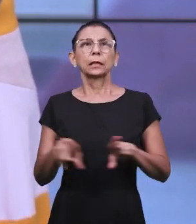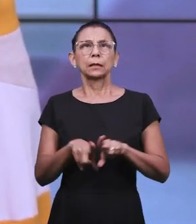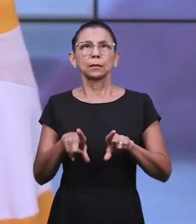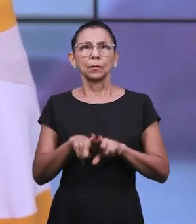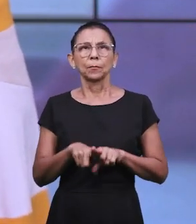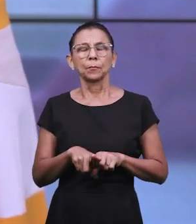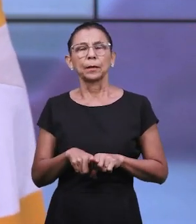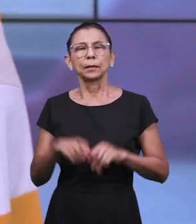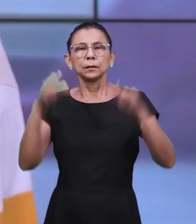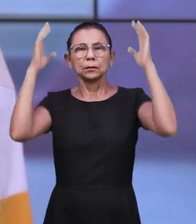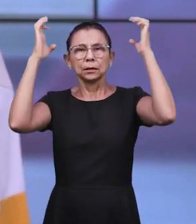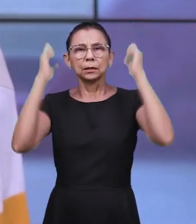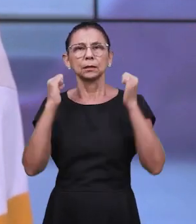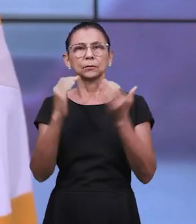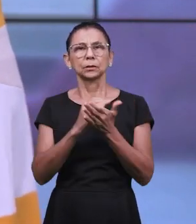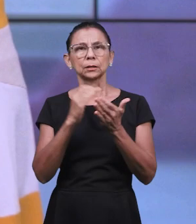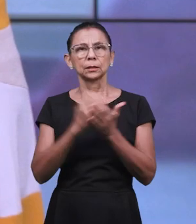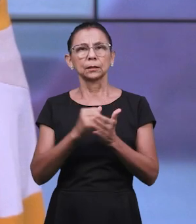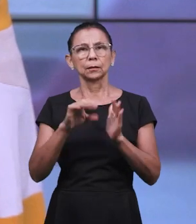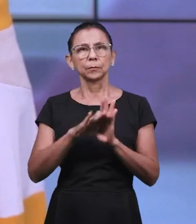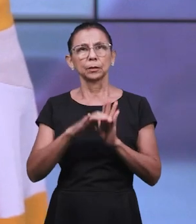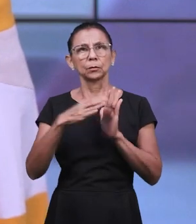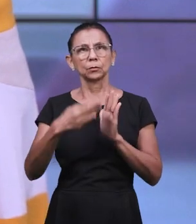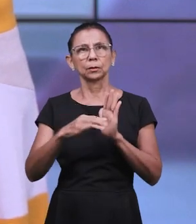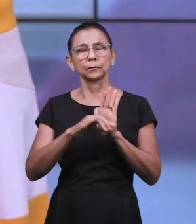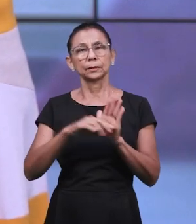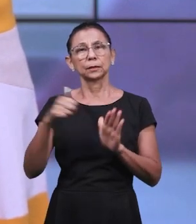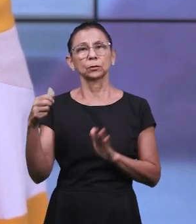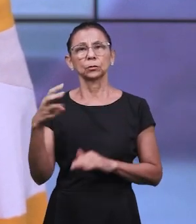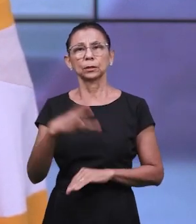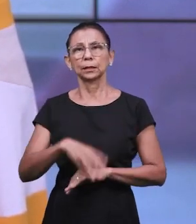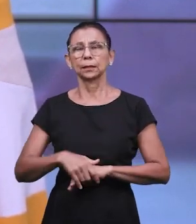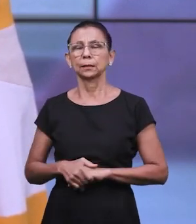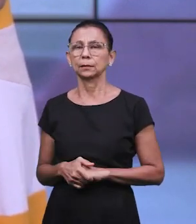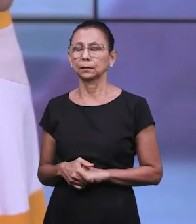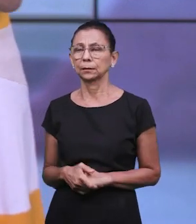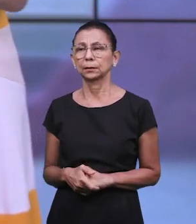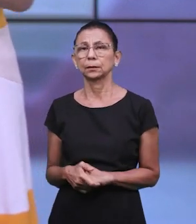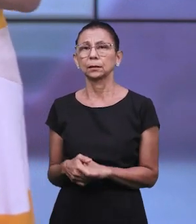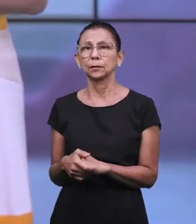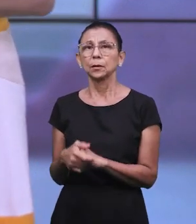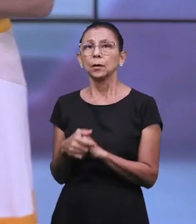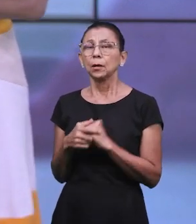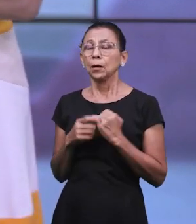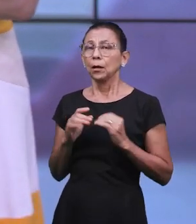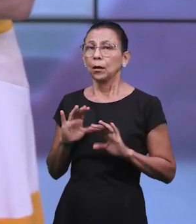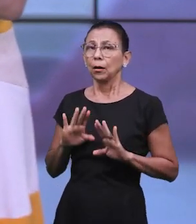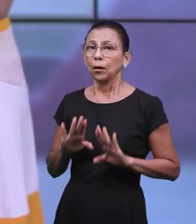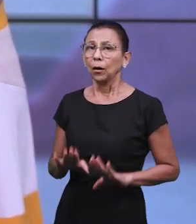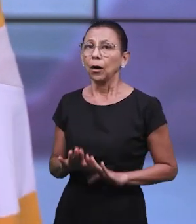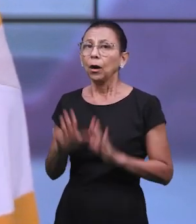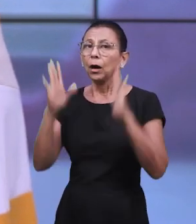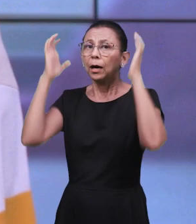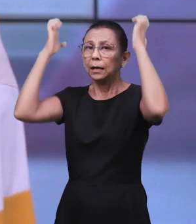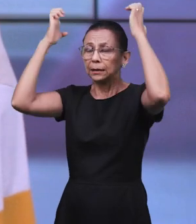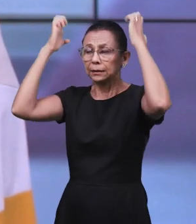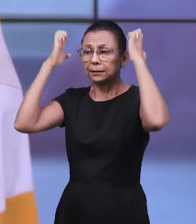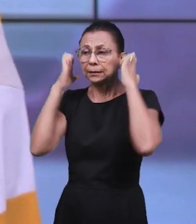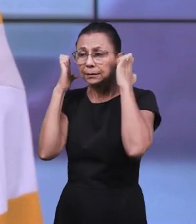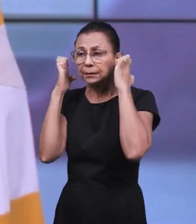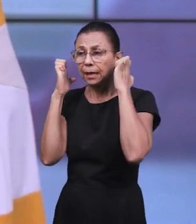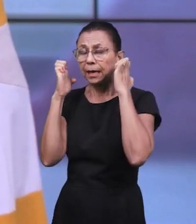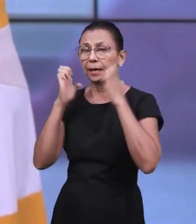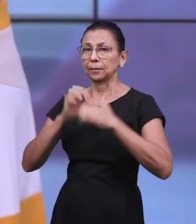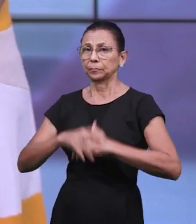então disse Mardoqueu que tornassem a dizer a Esther, não imagines em teu ônimo que te escaparás na